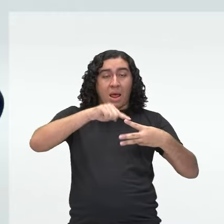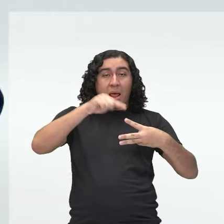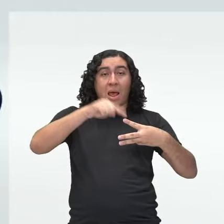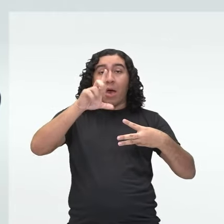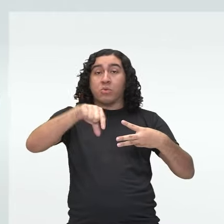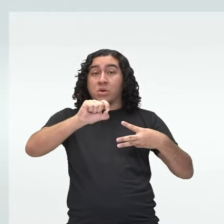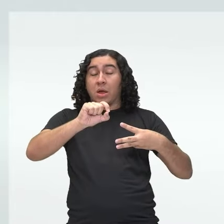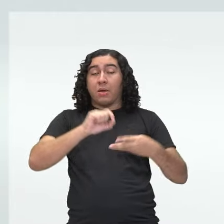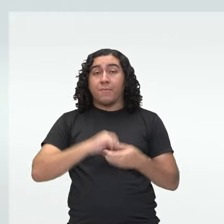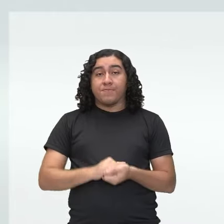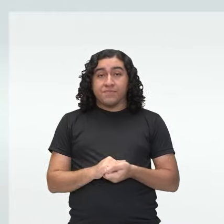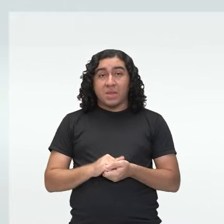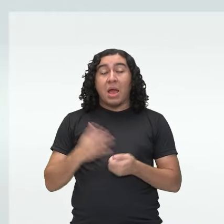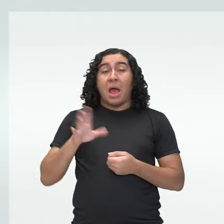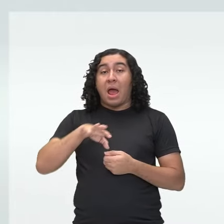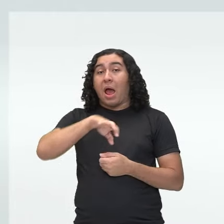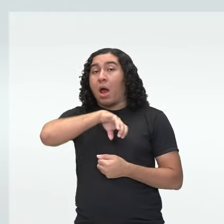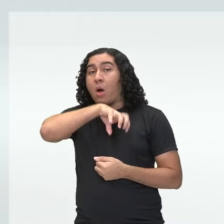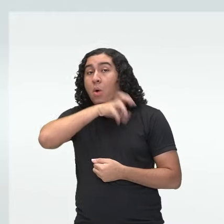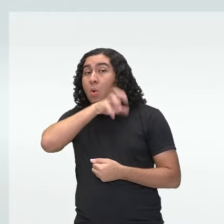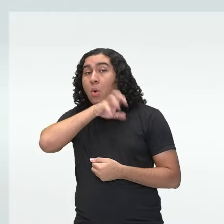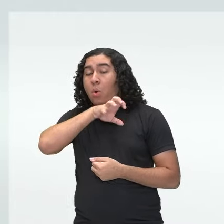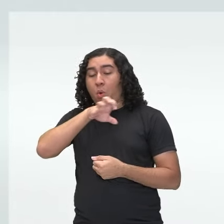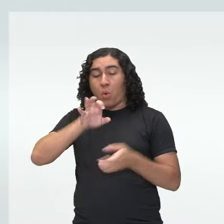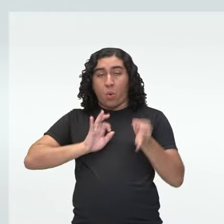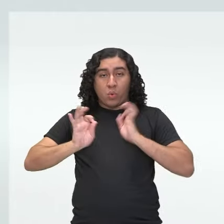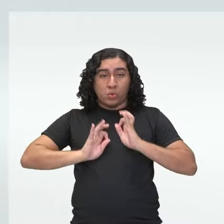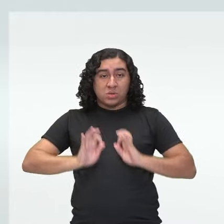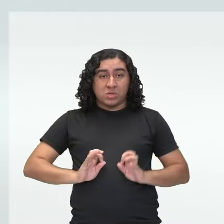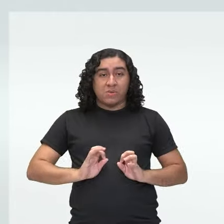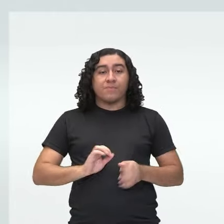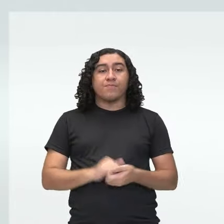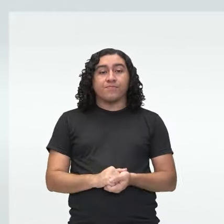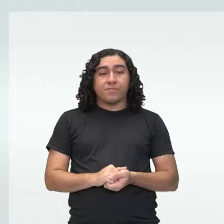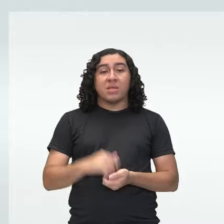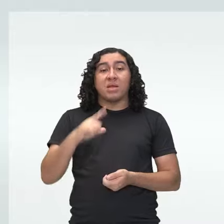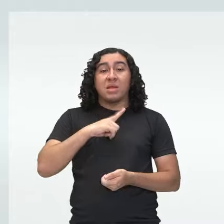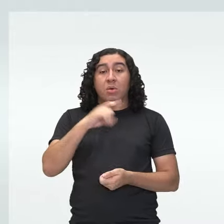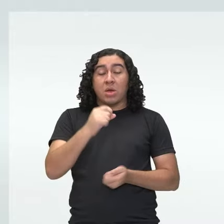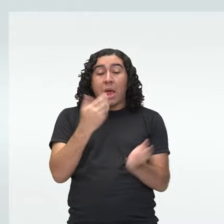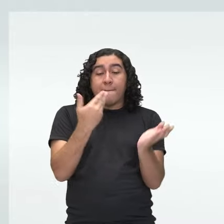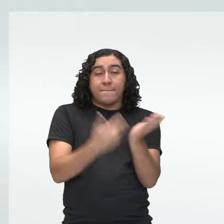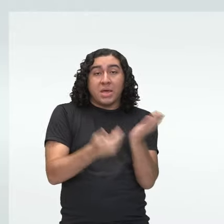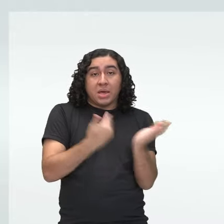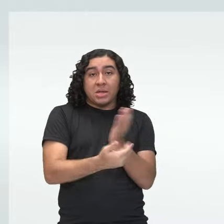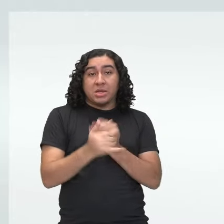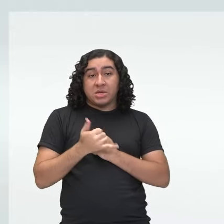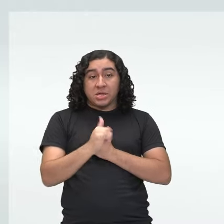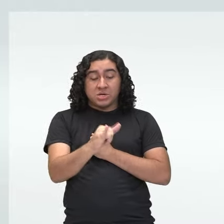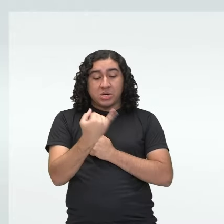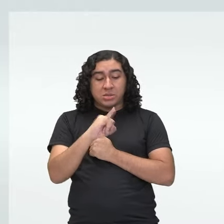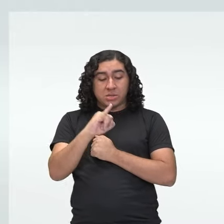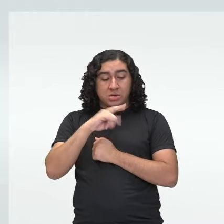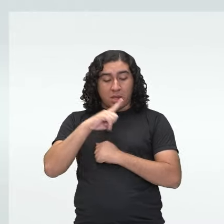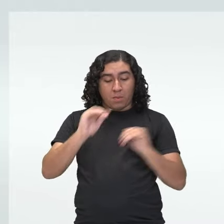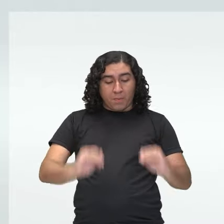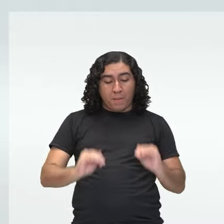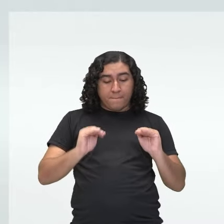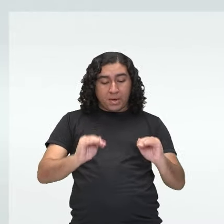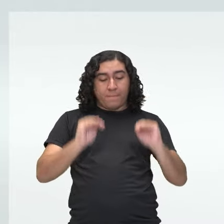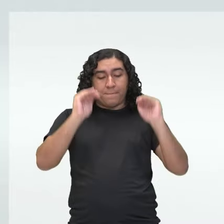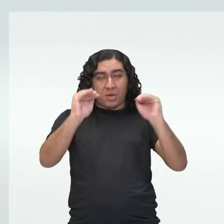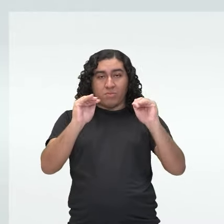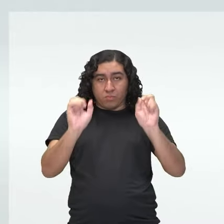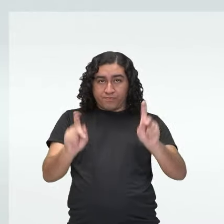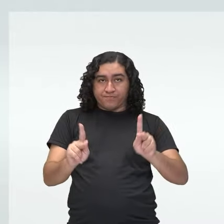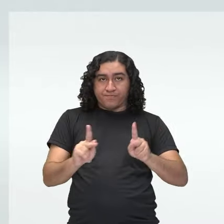né? Então a pirâmide ela segue essa sequência, porque ocorre aqui a perda de energia quando a gente vai subindo nessa pirâmide,